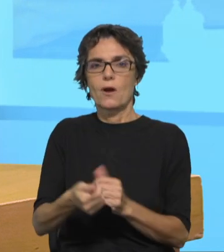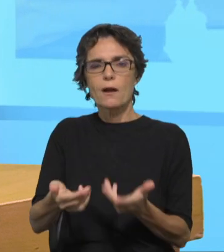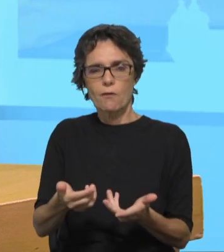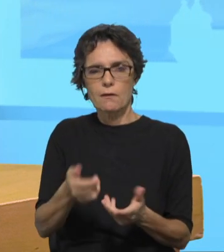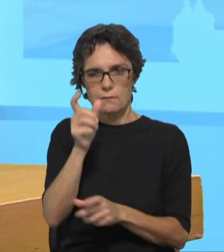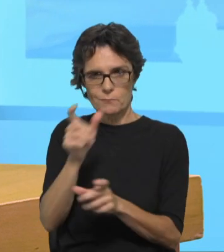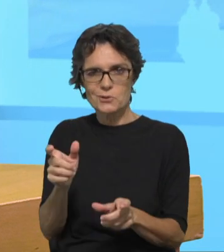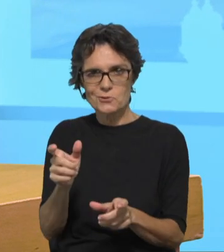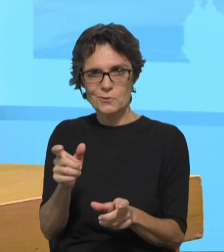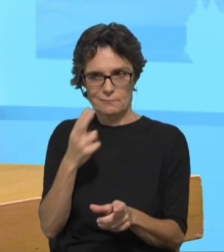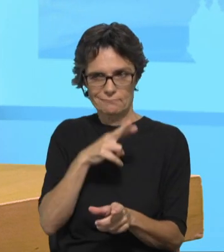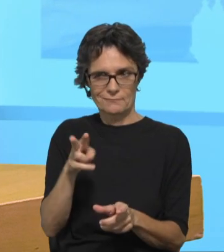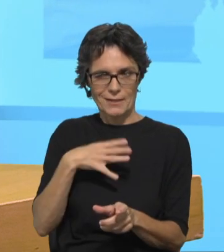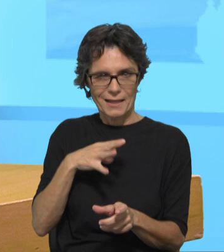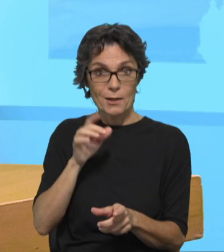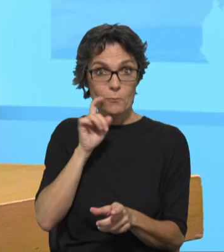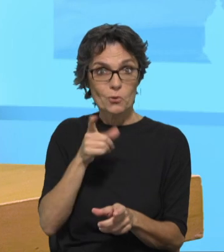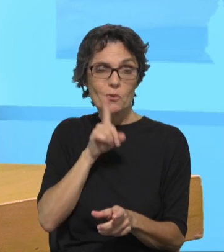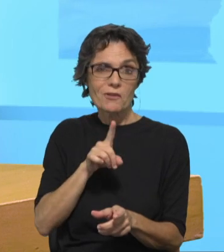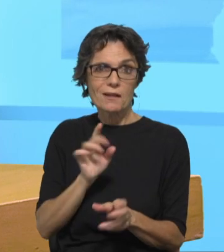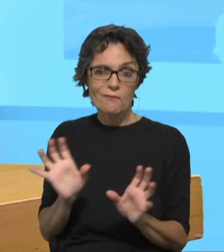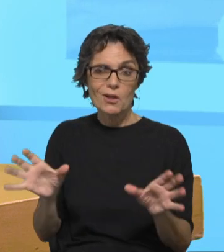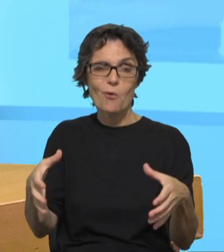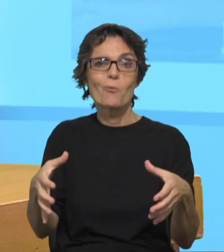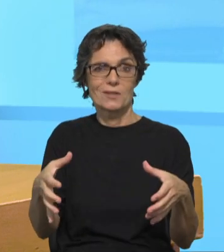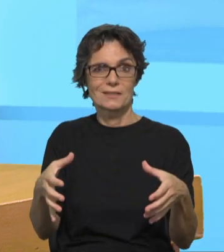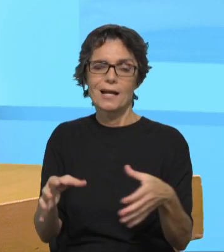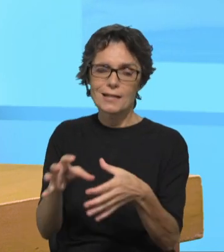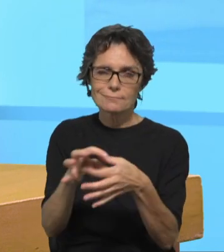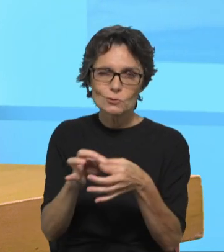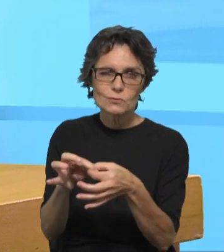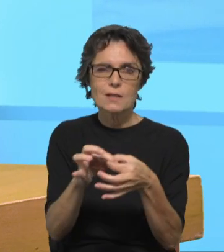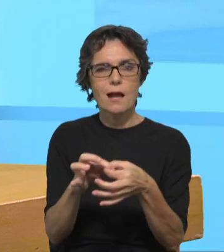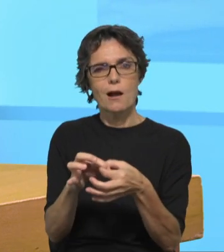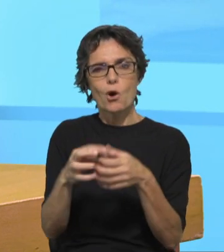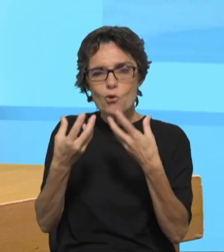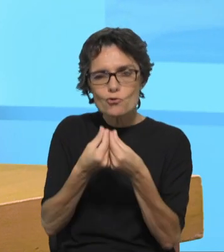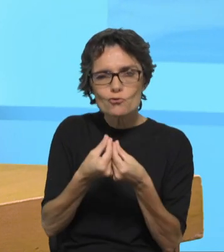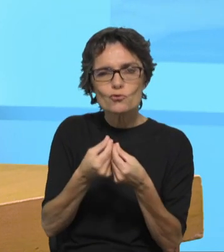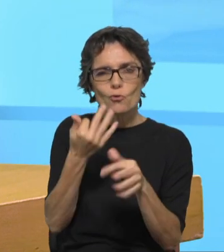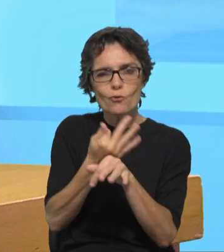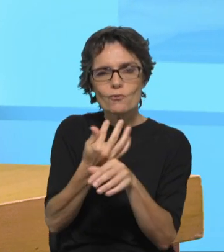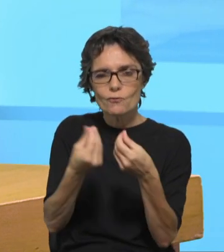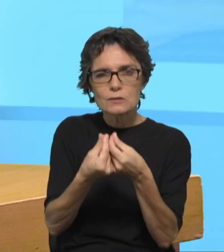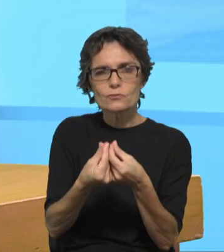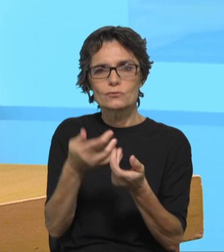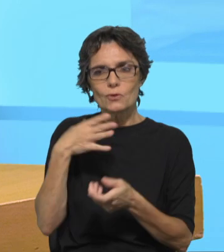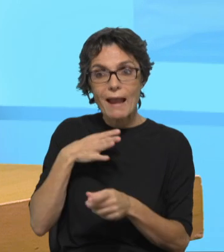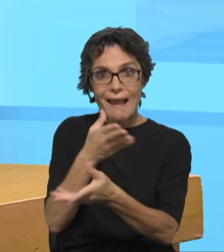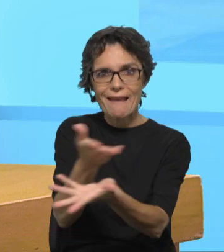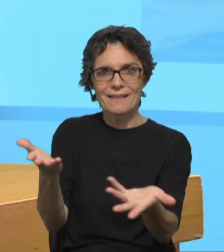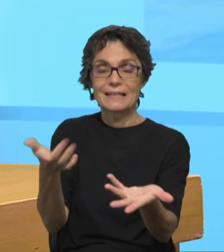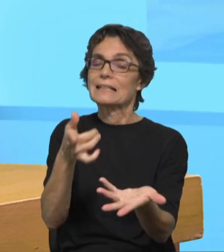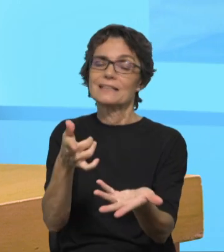comunidade, querem rezar juntas, querem conviver, querem fazer festas juntos. E isto para mim é uma